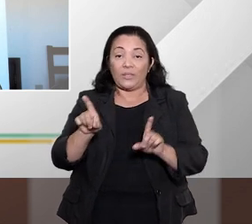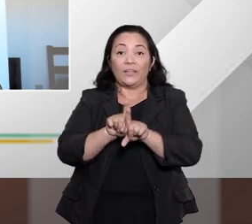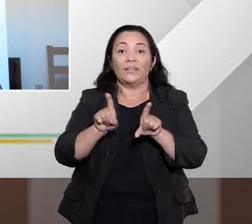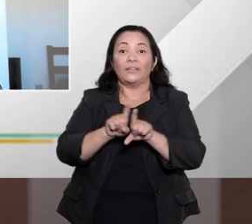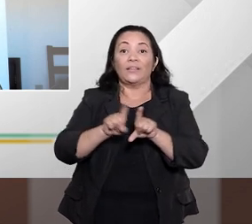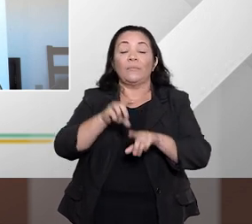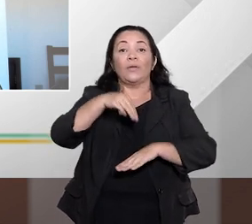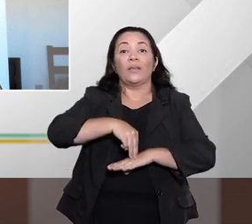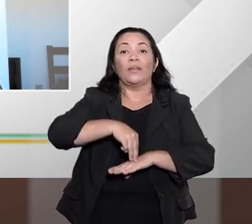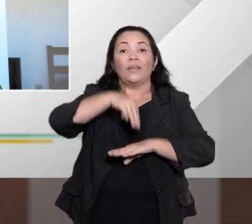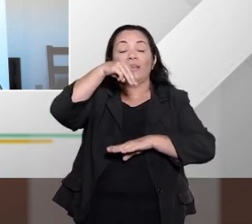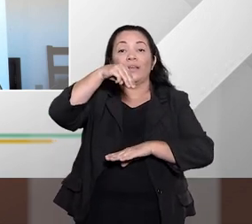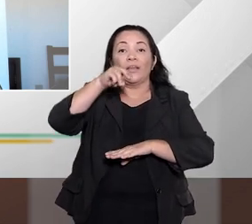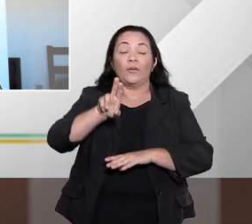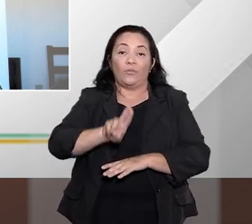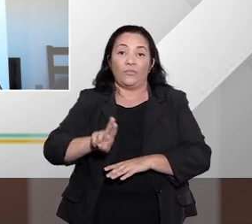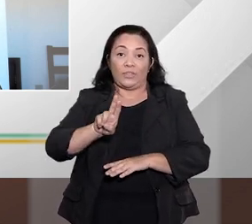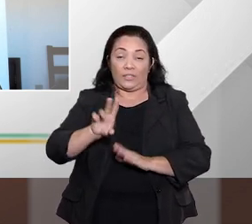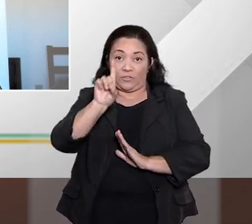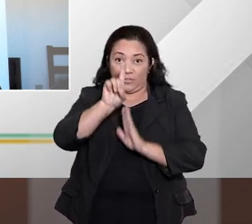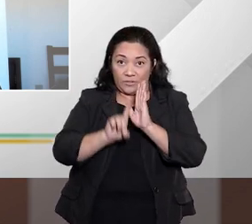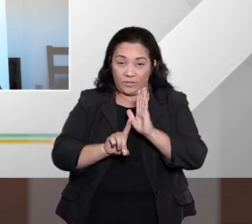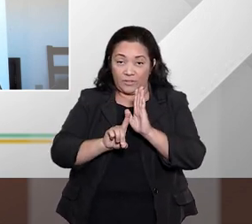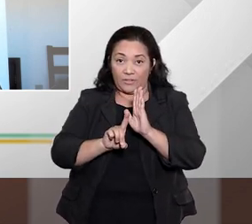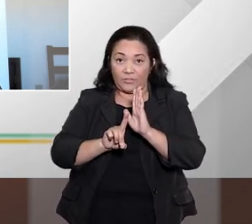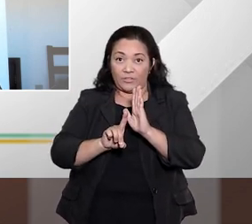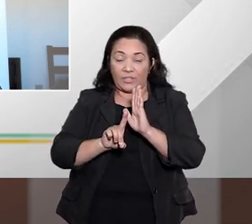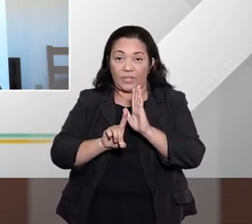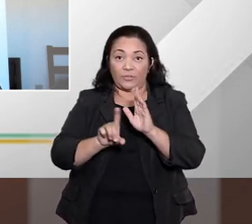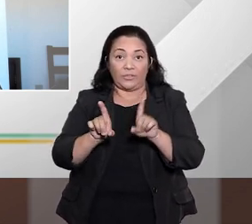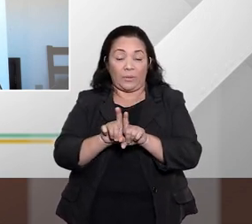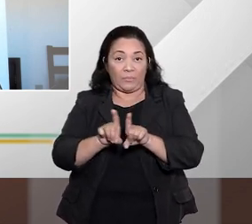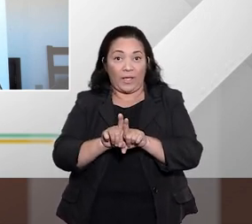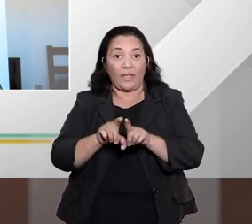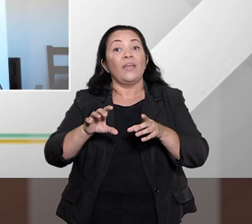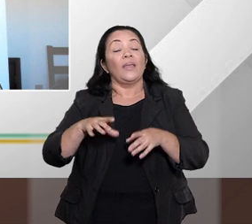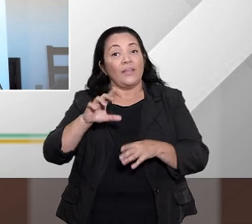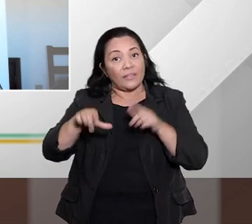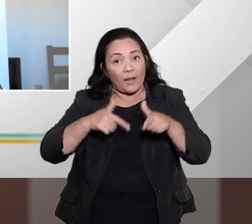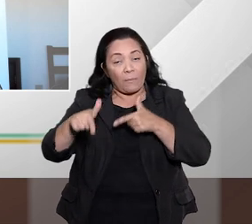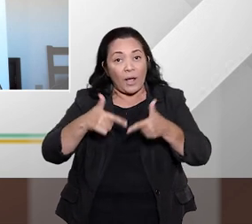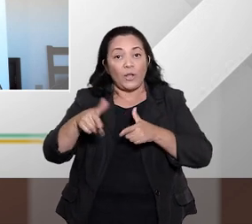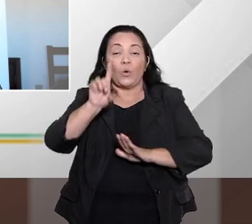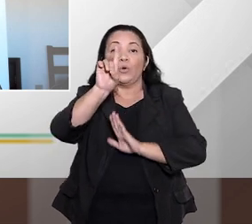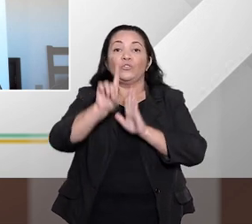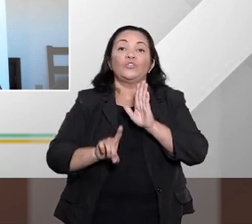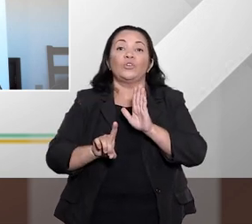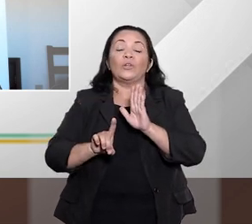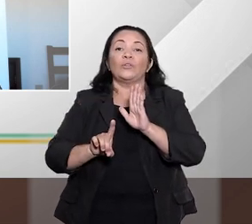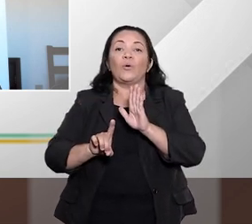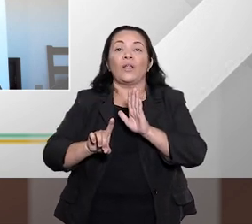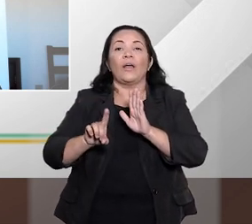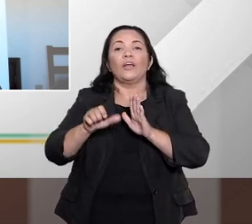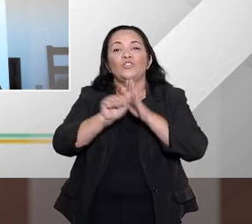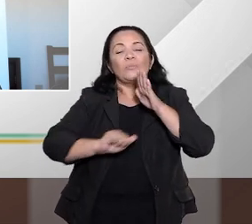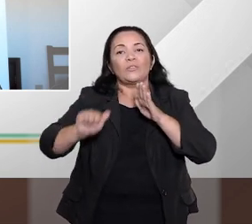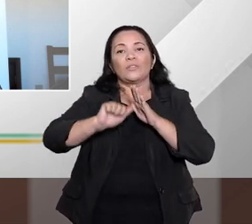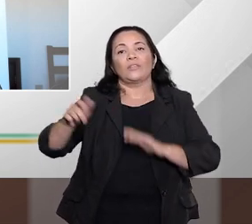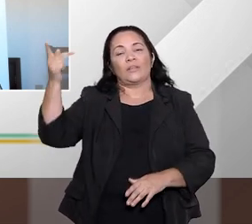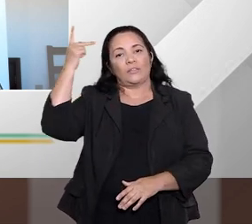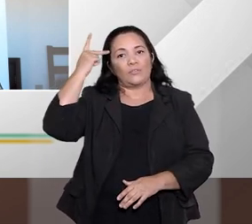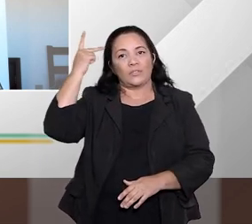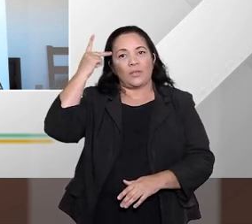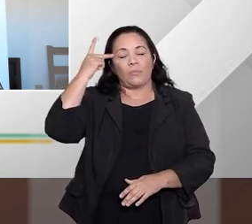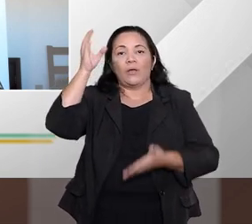mestre, doutor e livre docente pela Faculdade de Direito da mesma instituição. Foi diretor executivo da Fundação Procon de São Paulo e